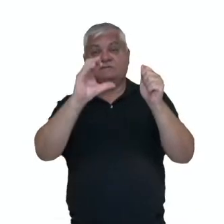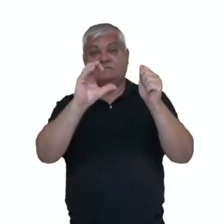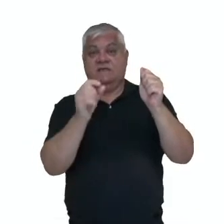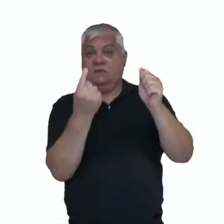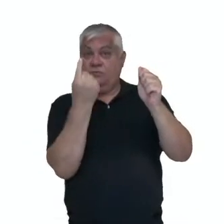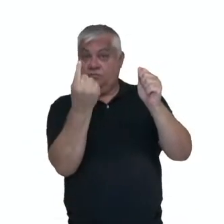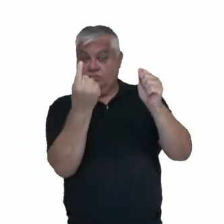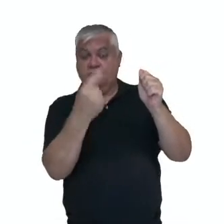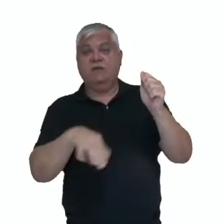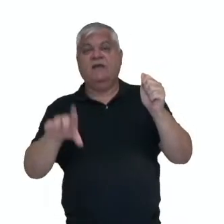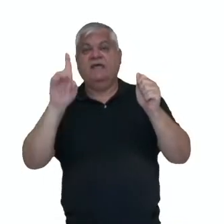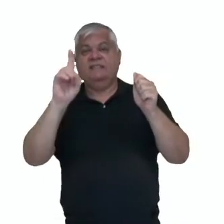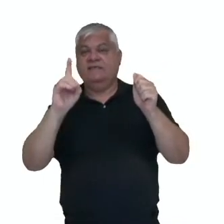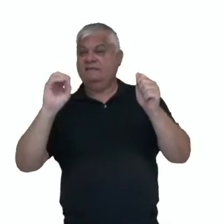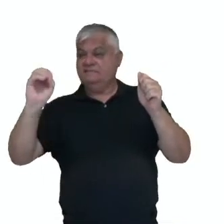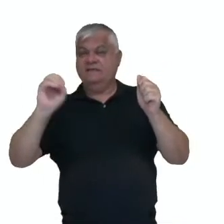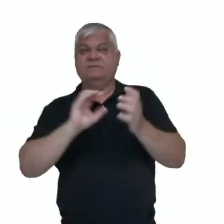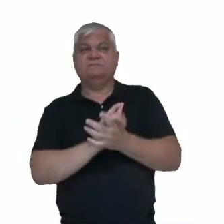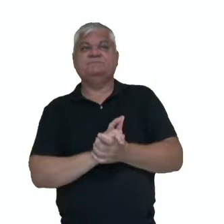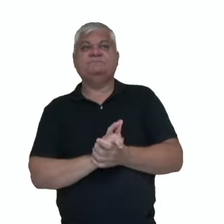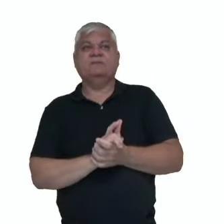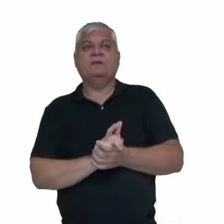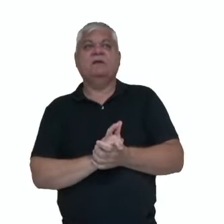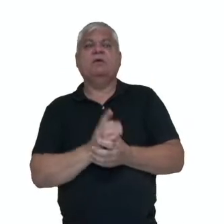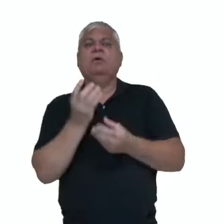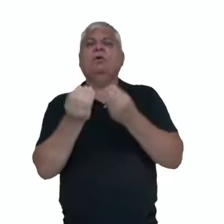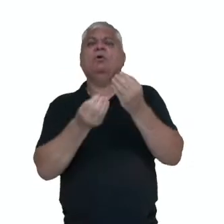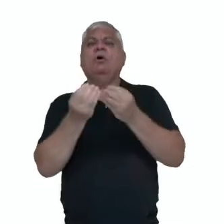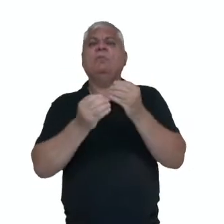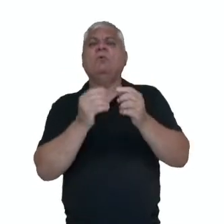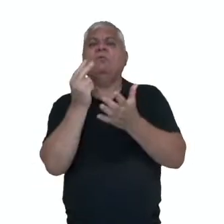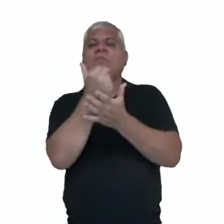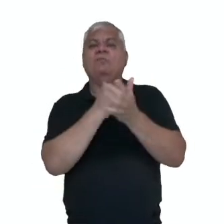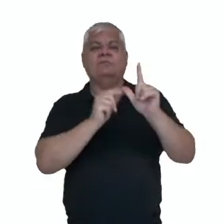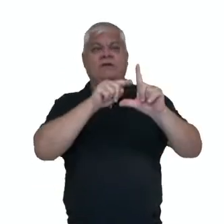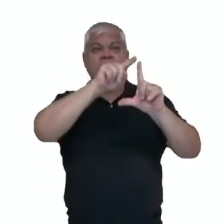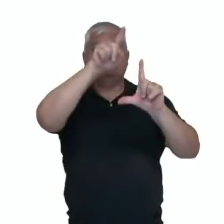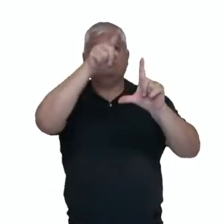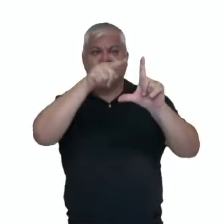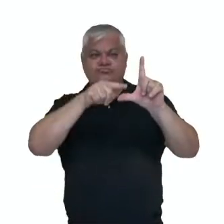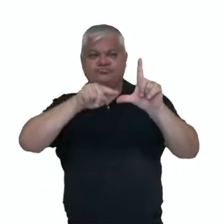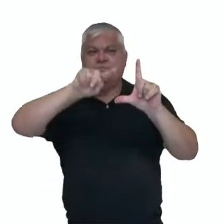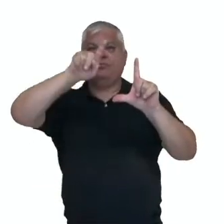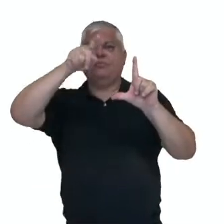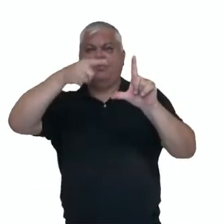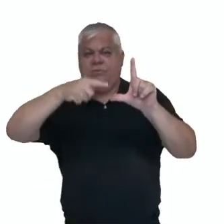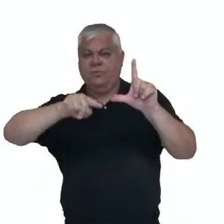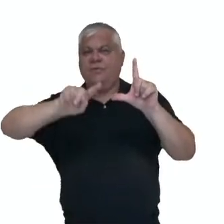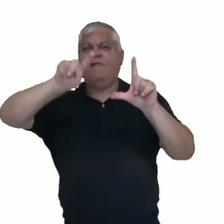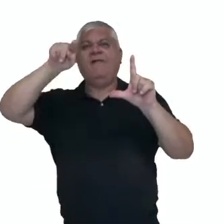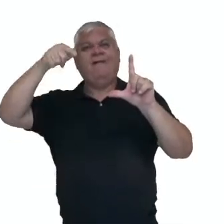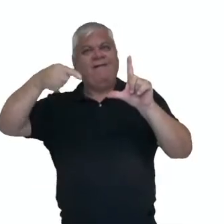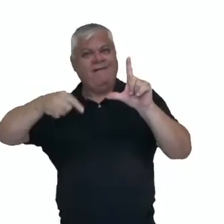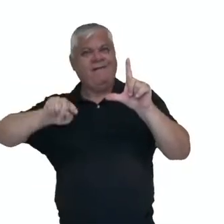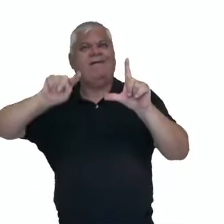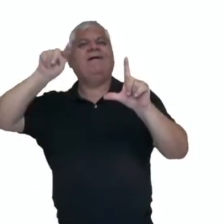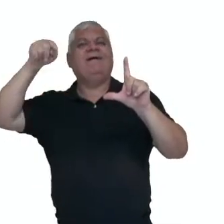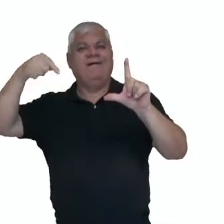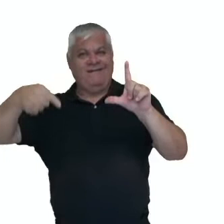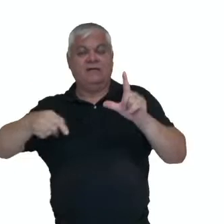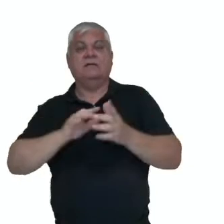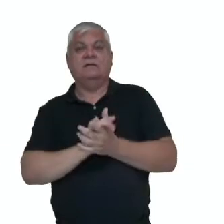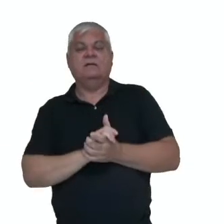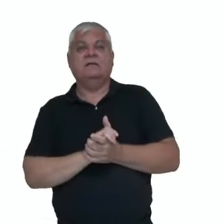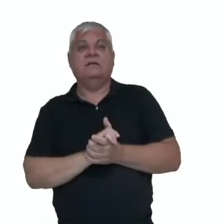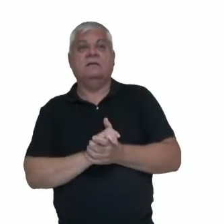e d igual a zero, observe aqui como que nós temos o comportamento aí dessa imagem. Então,